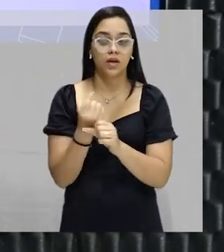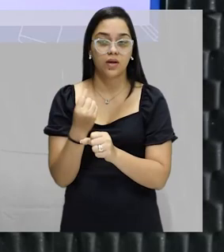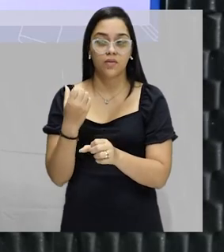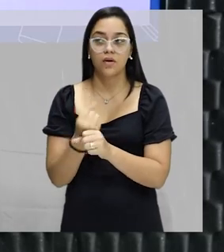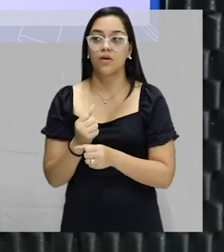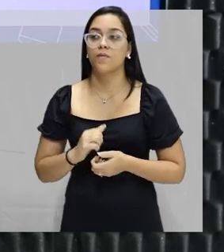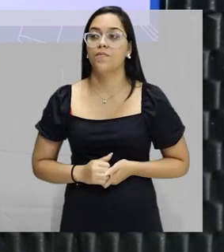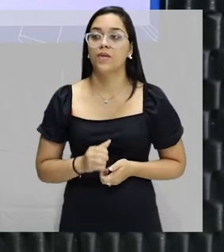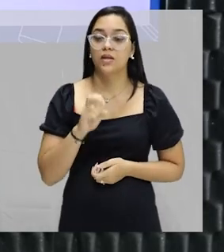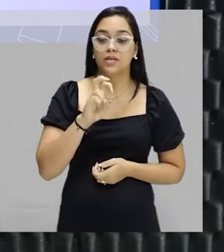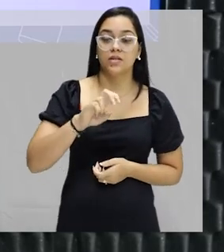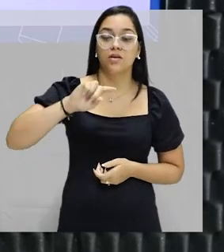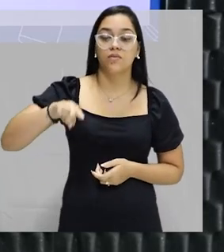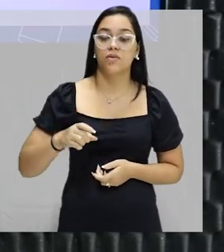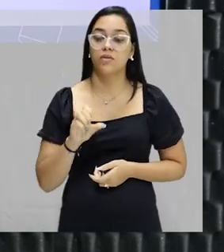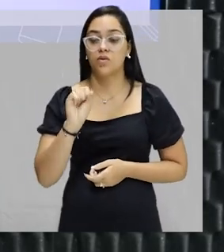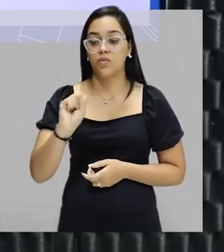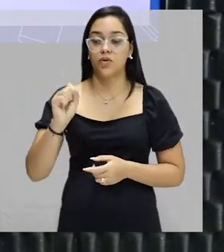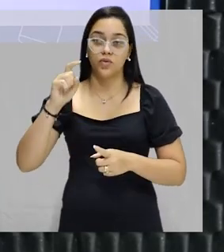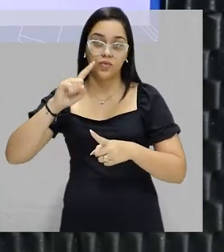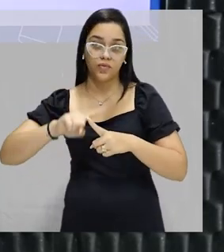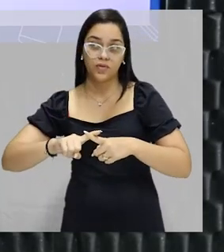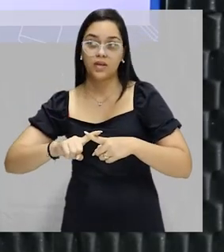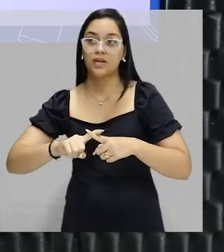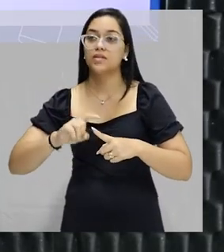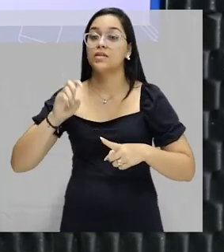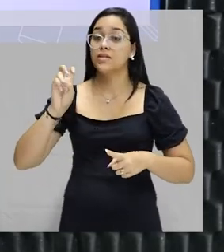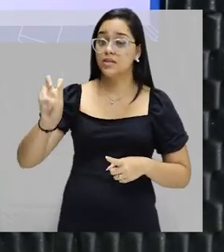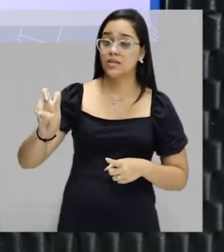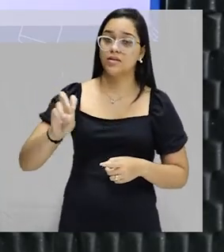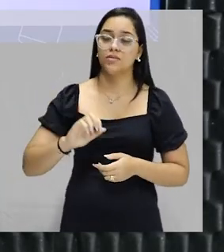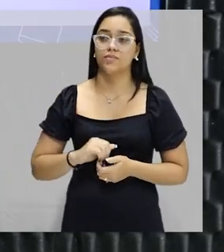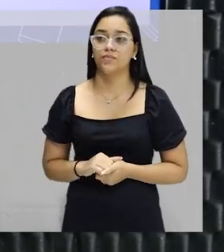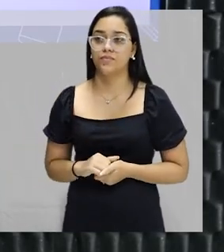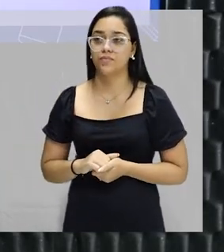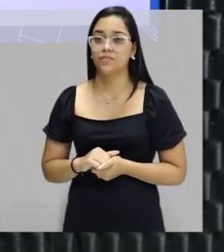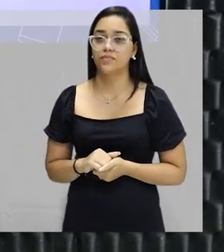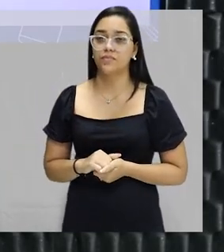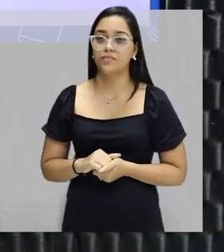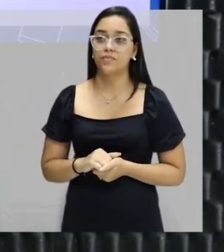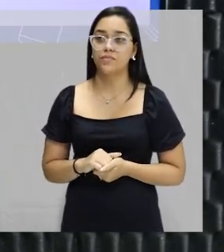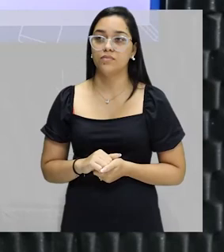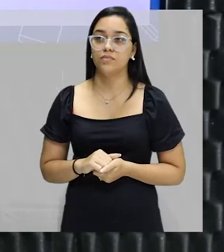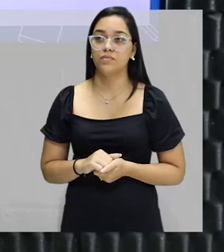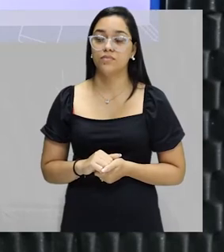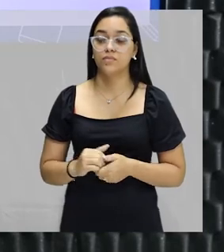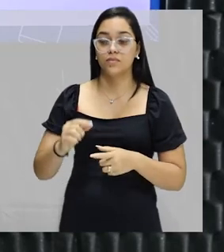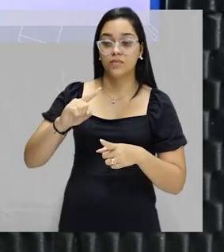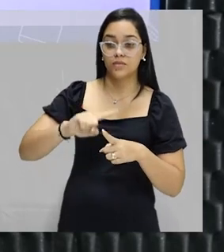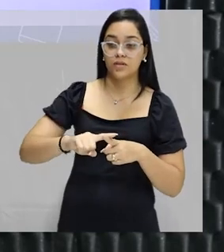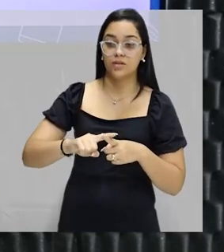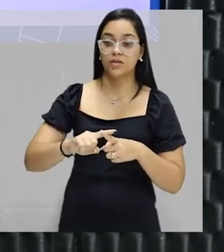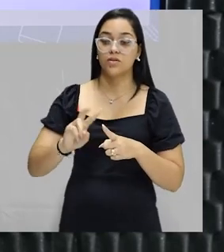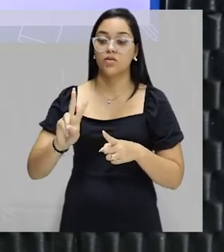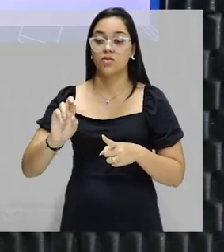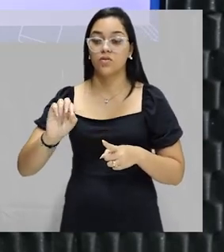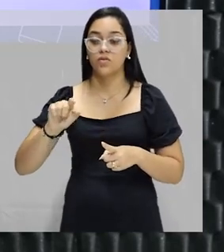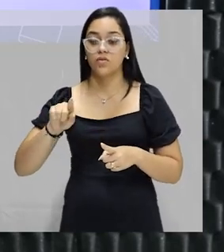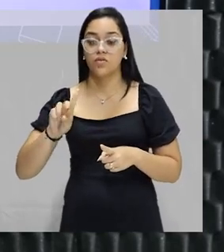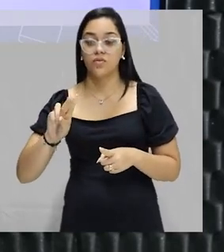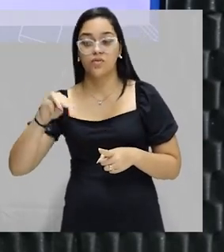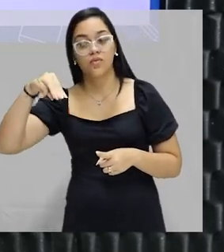5,8 vezes 5, a concentração vezes o volume.